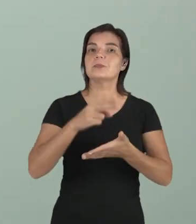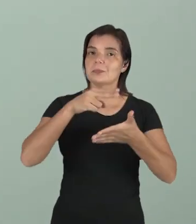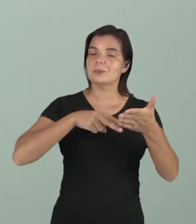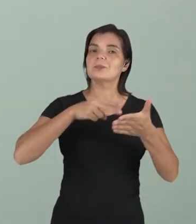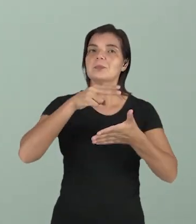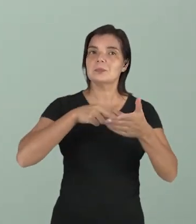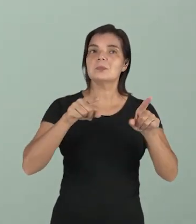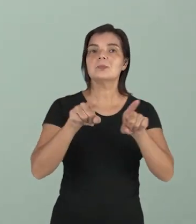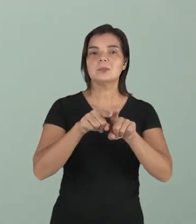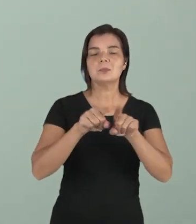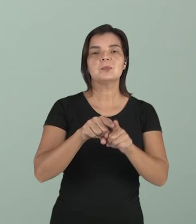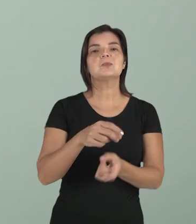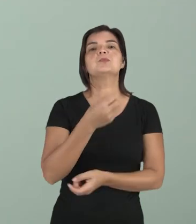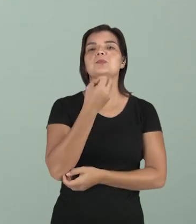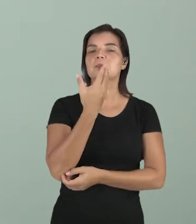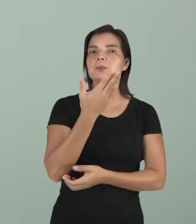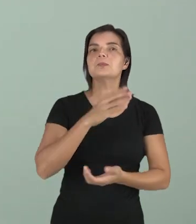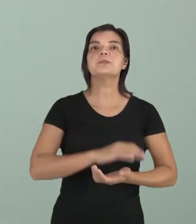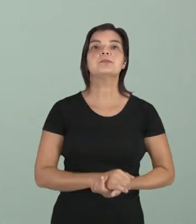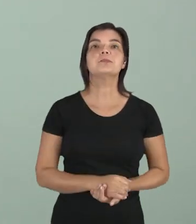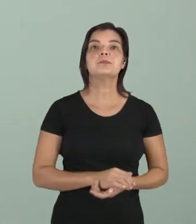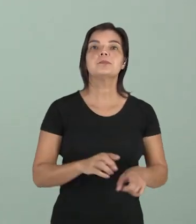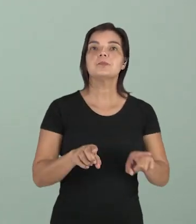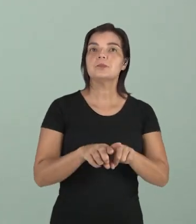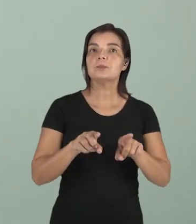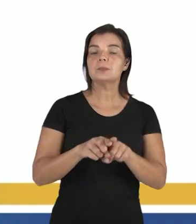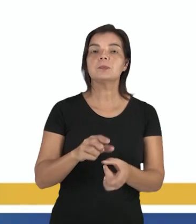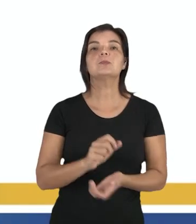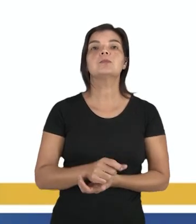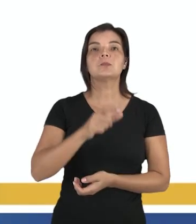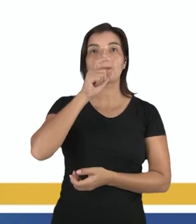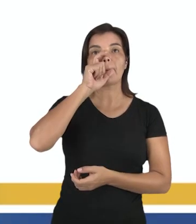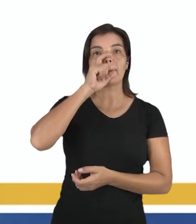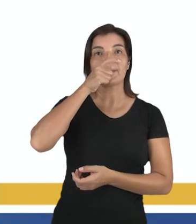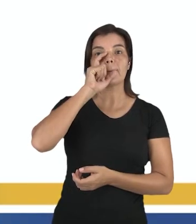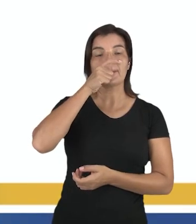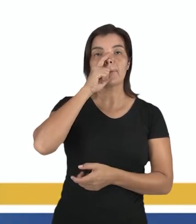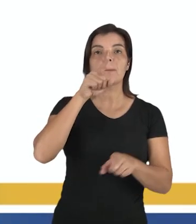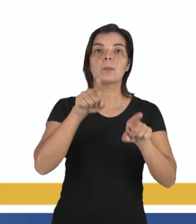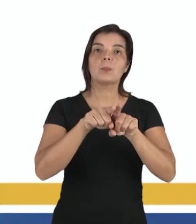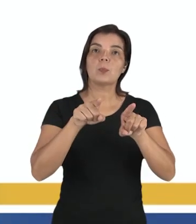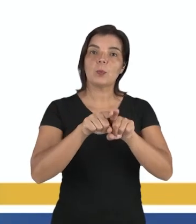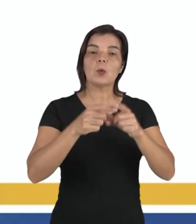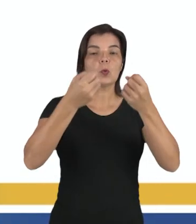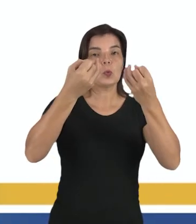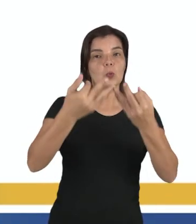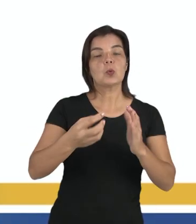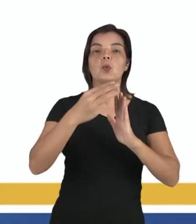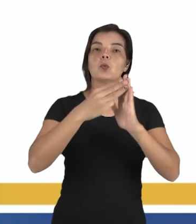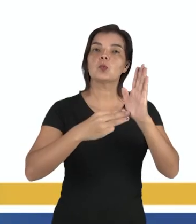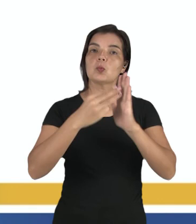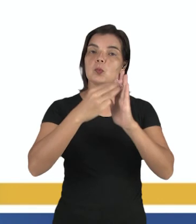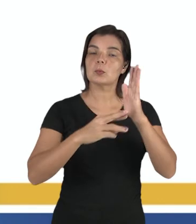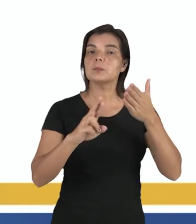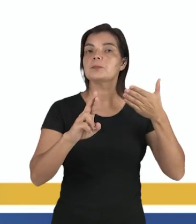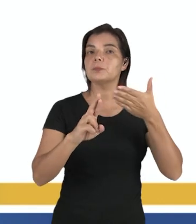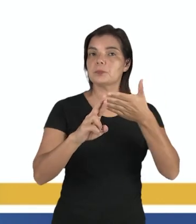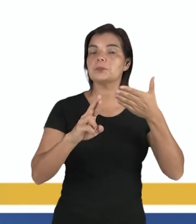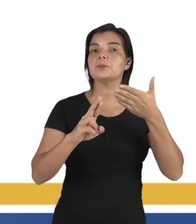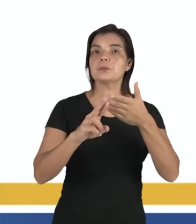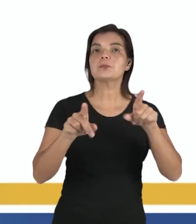Atlântida, é muito atual, e o Descartes, claro, o discurso do método, que é uma referência para o método